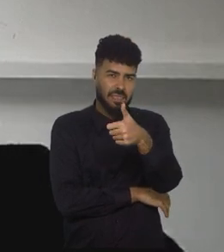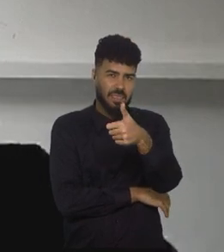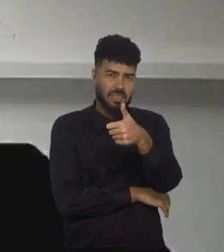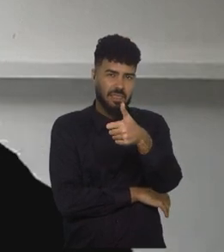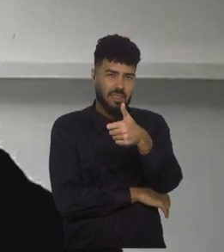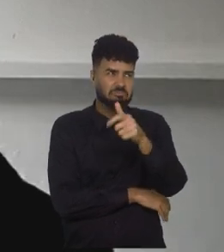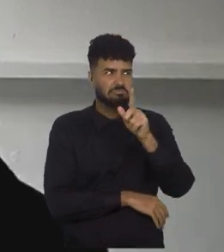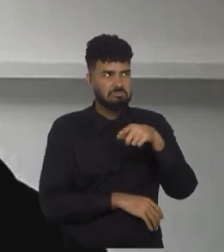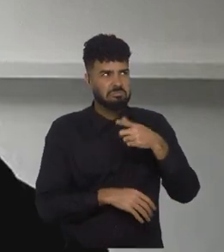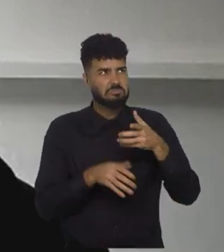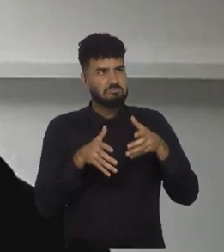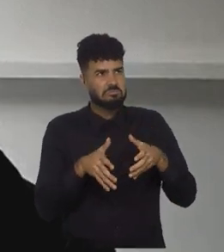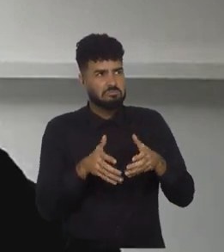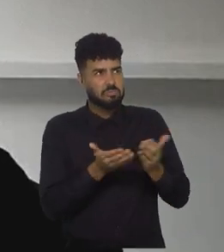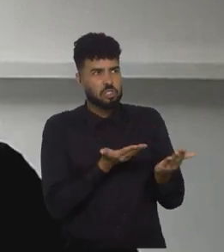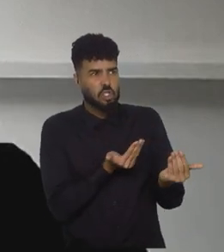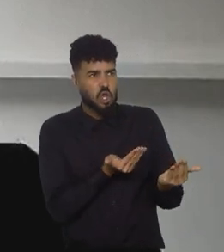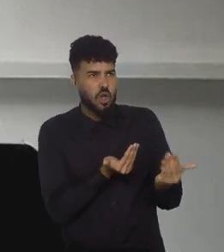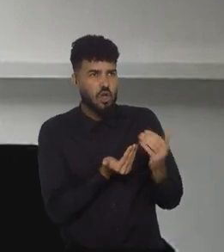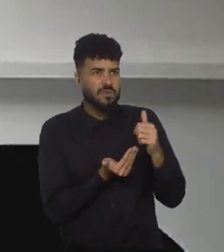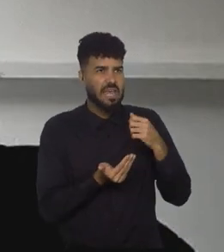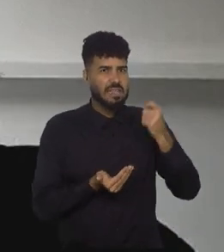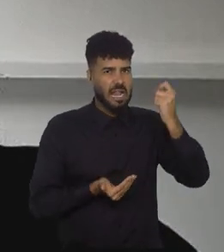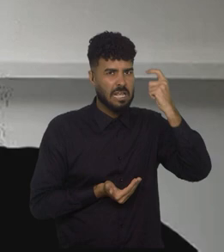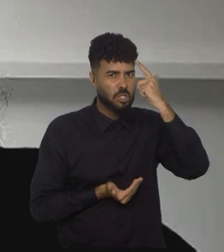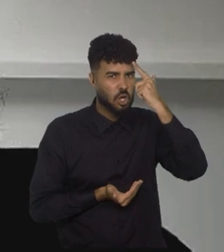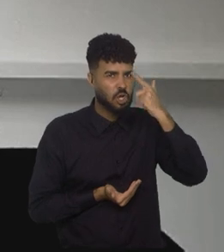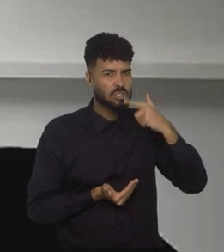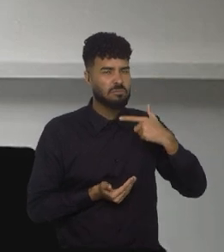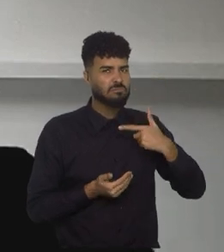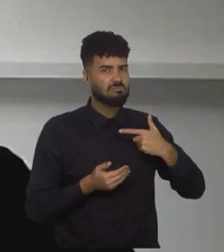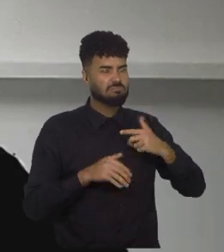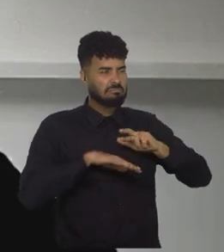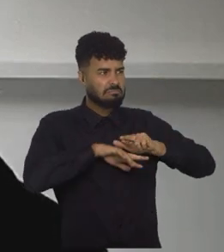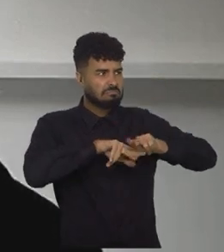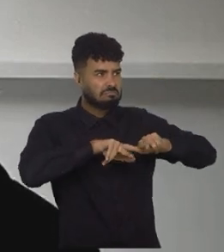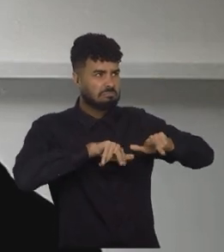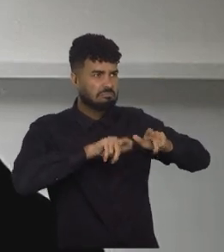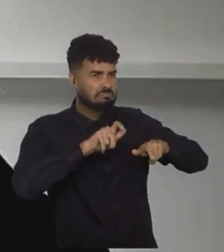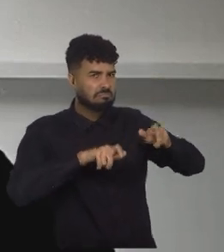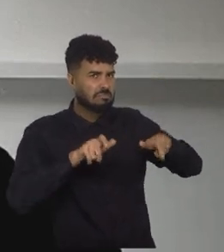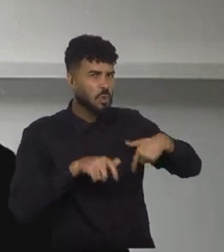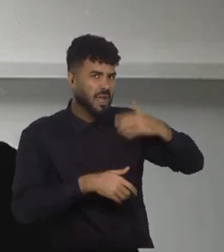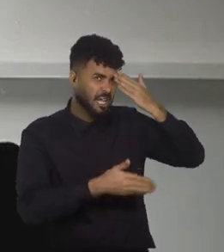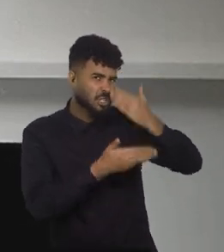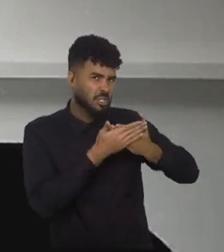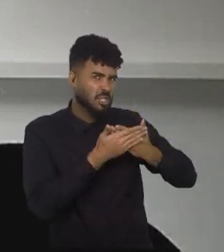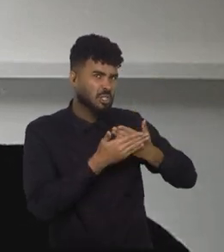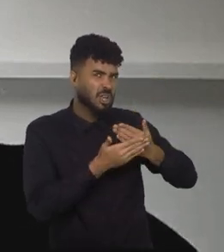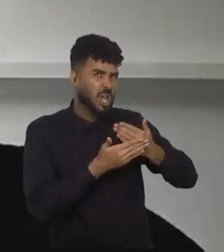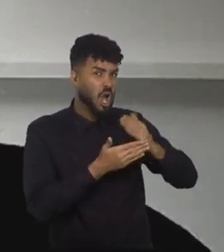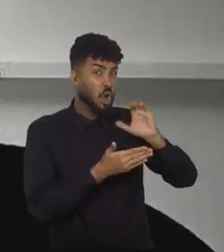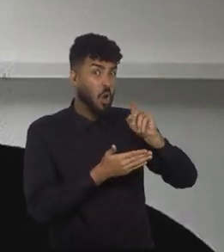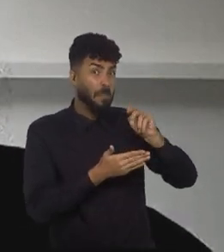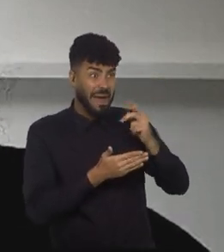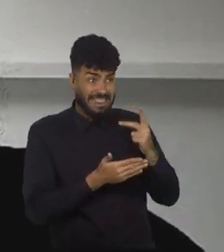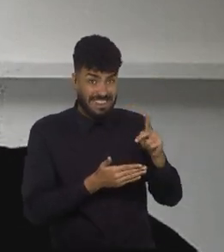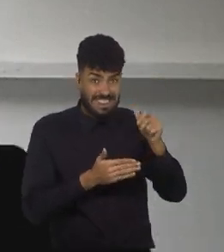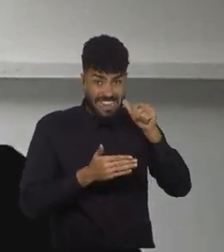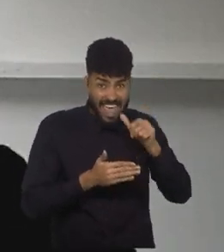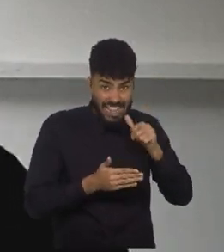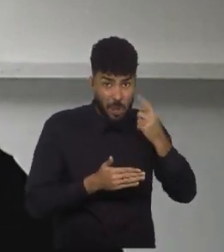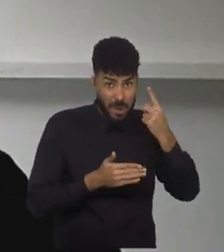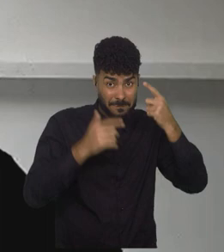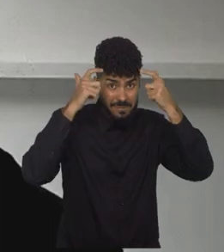geração jovem, muito talentosa, muito farta. Eu acho que a Copa vai ser, essa Copa vai ser dela, da